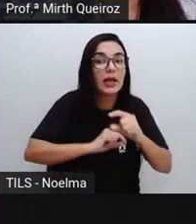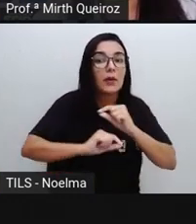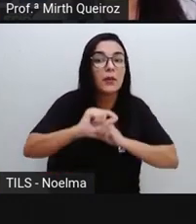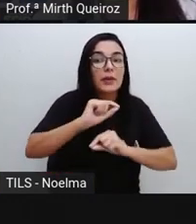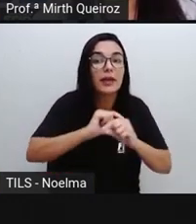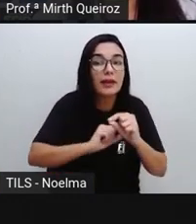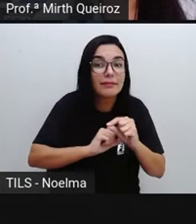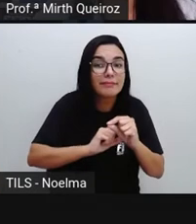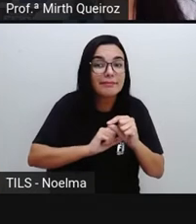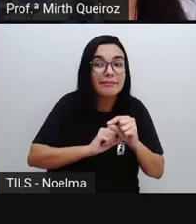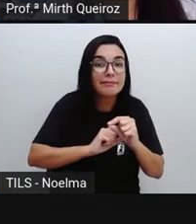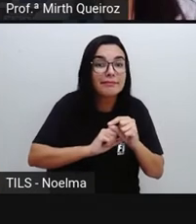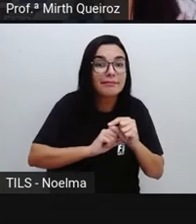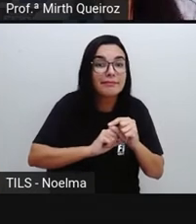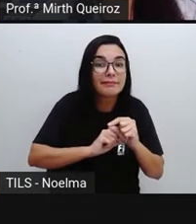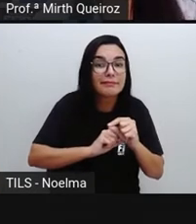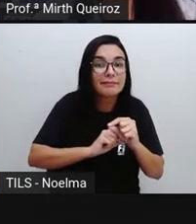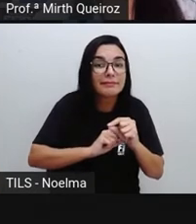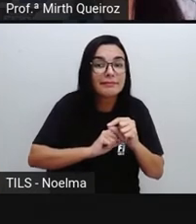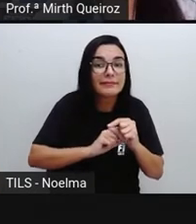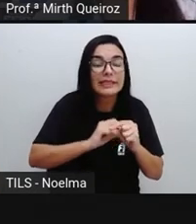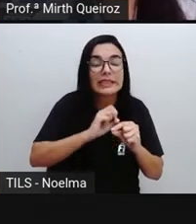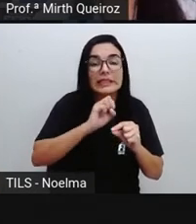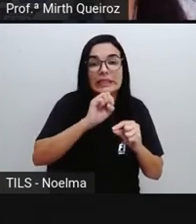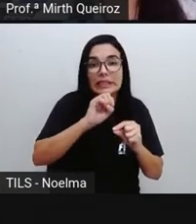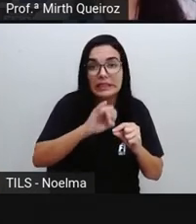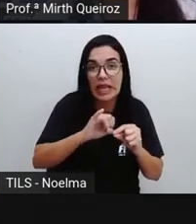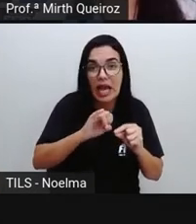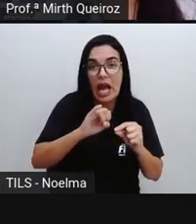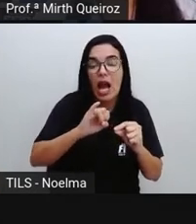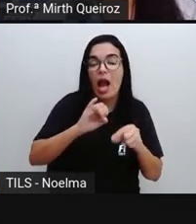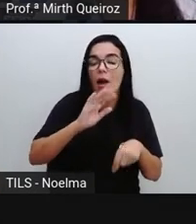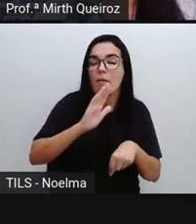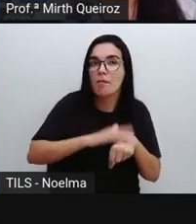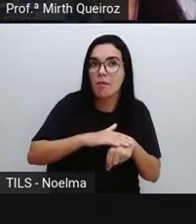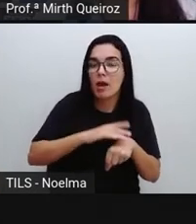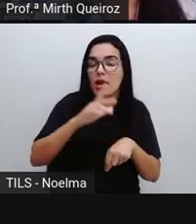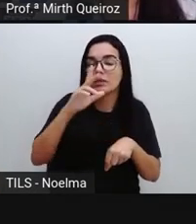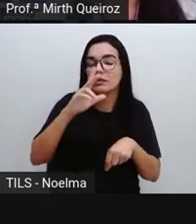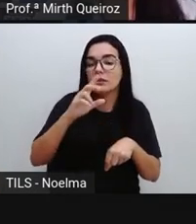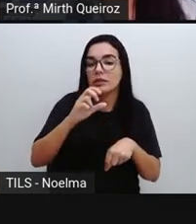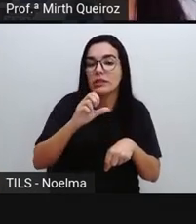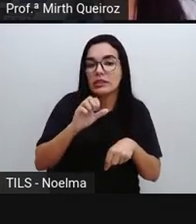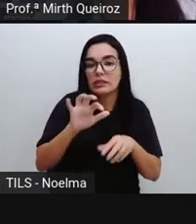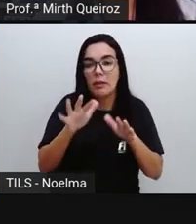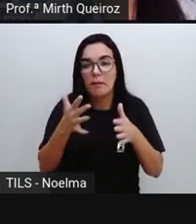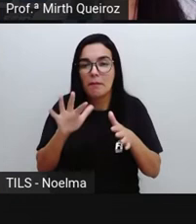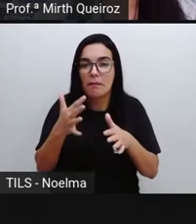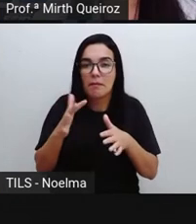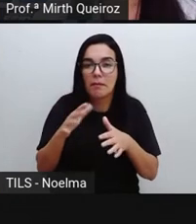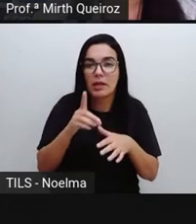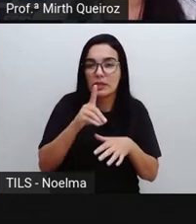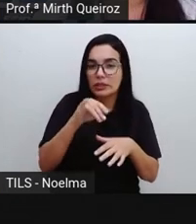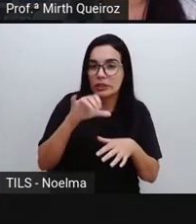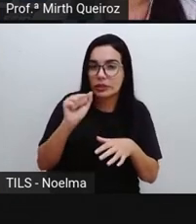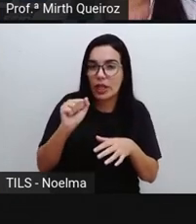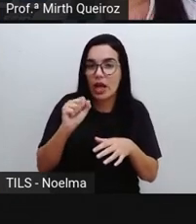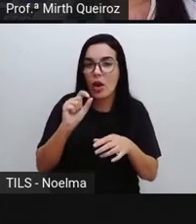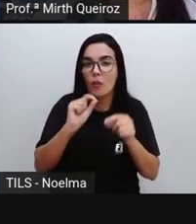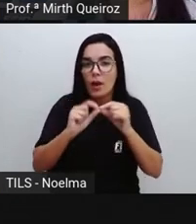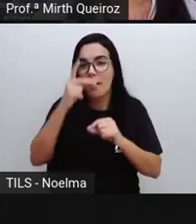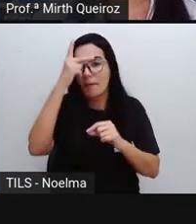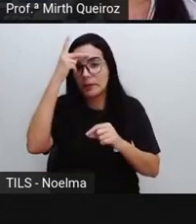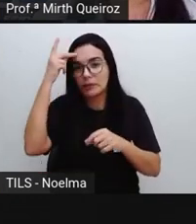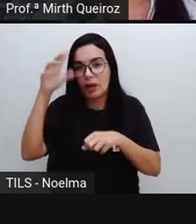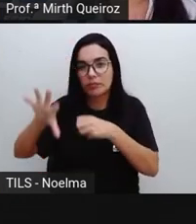caso conhecido, um caso, no caso, poderia haver cinco infectados desconhecidos. Então, quando a gente fala assim,